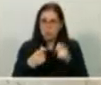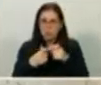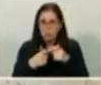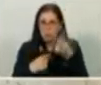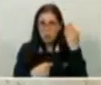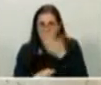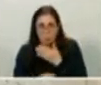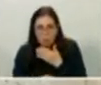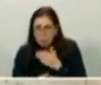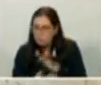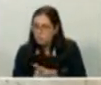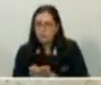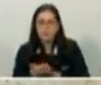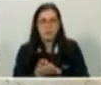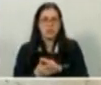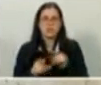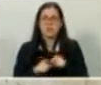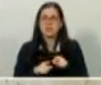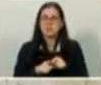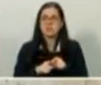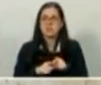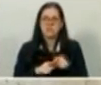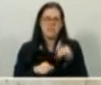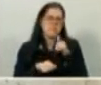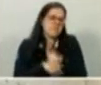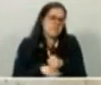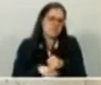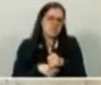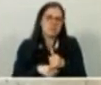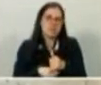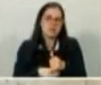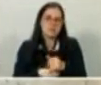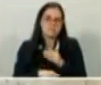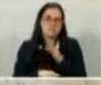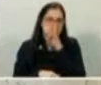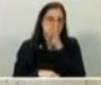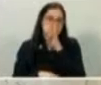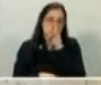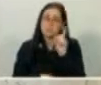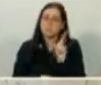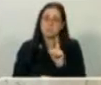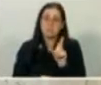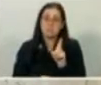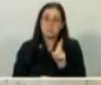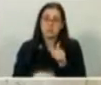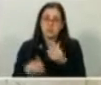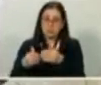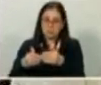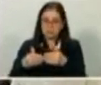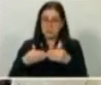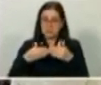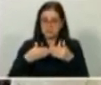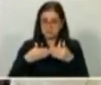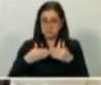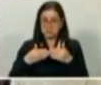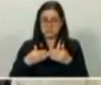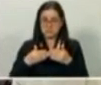muito menos, por falta de não vir, simplesmente não vir ou gazetear. As minhas licenças, 3% da